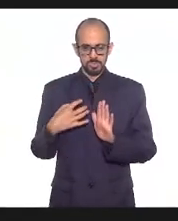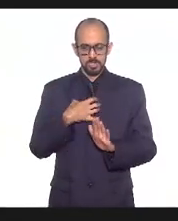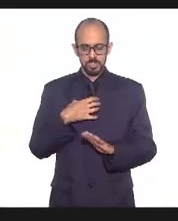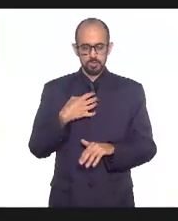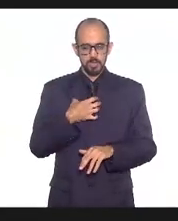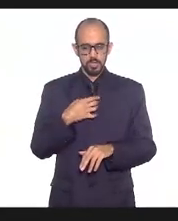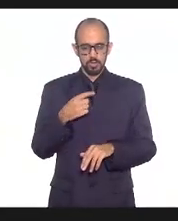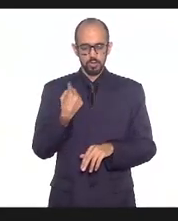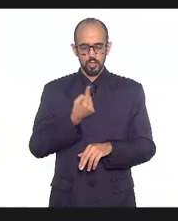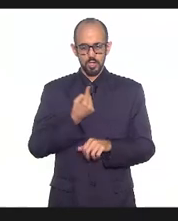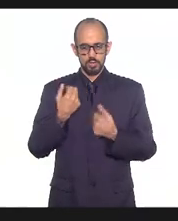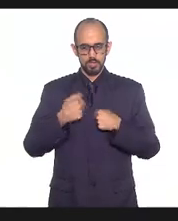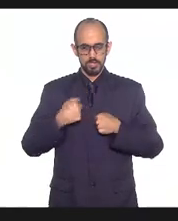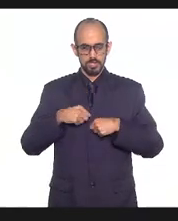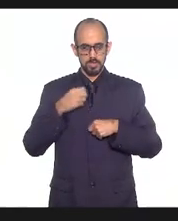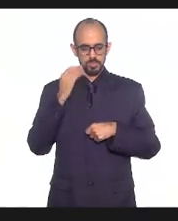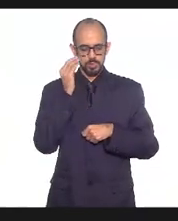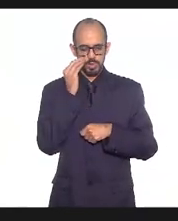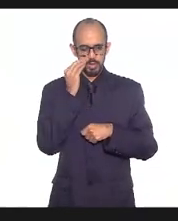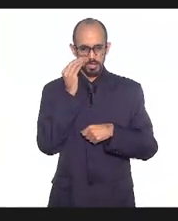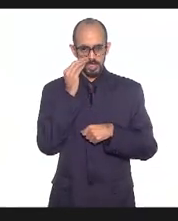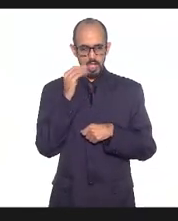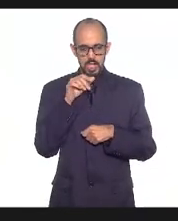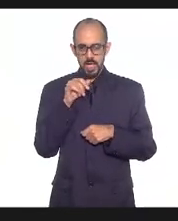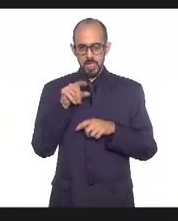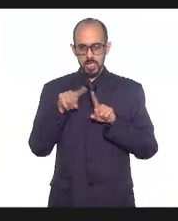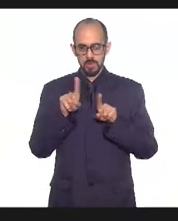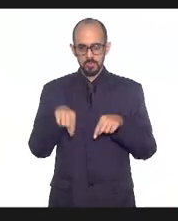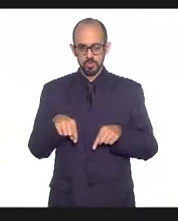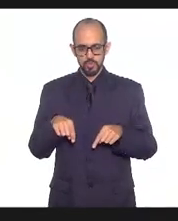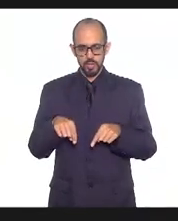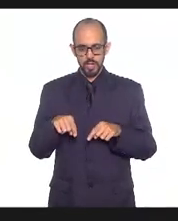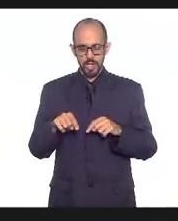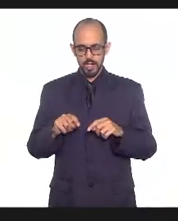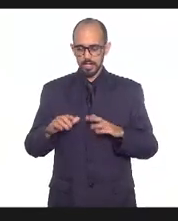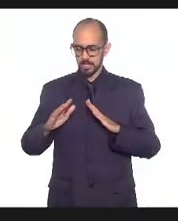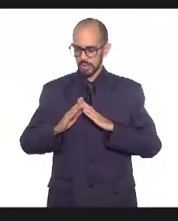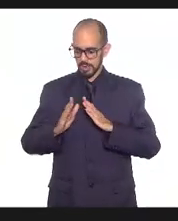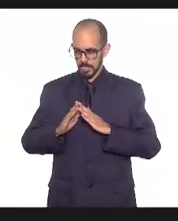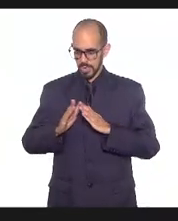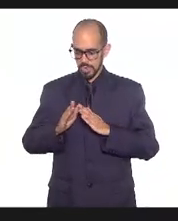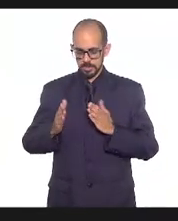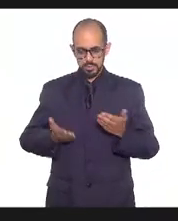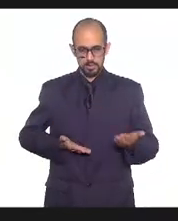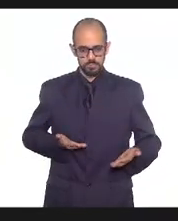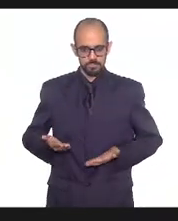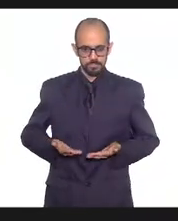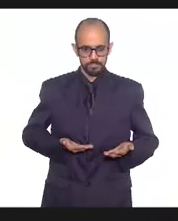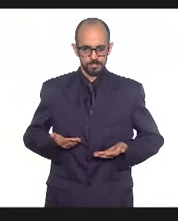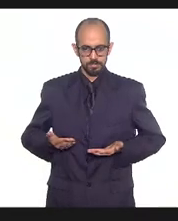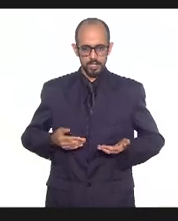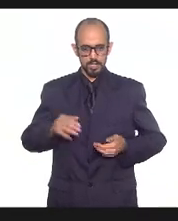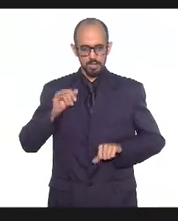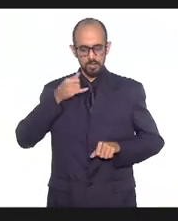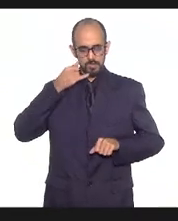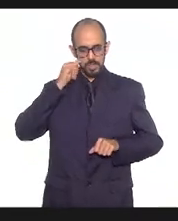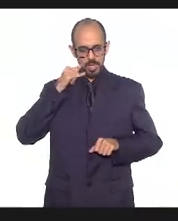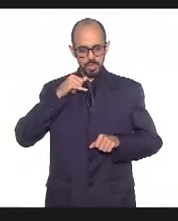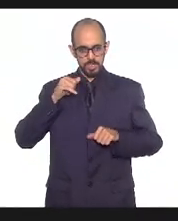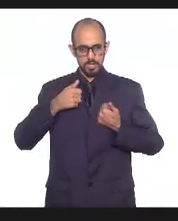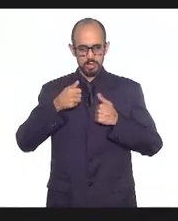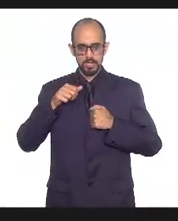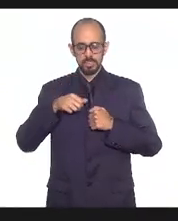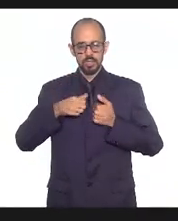dispensar aquela empregada doméstica que estava na nossa casa aquele trabalhador para que ele não transitasse no